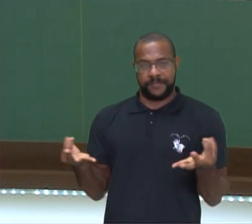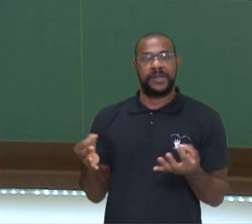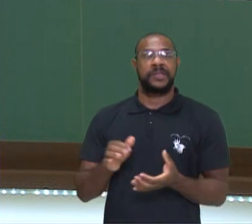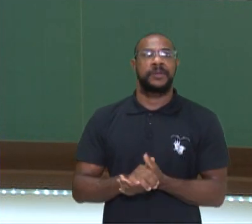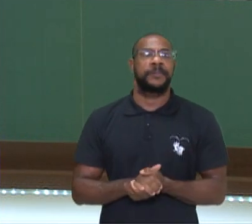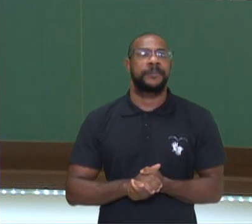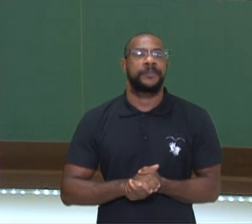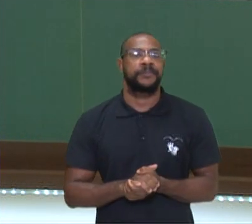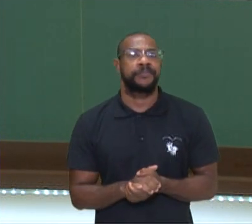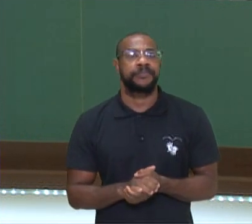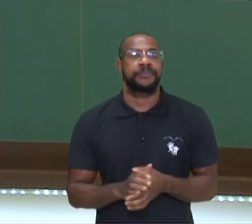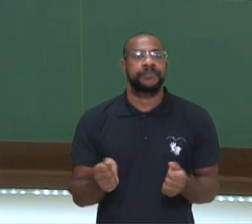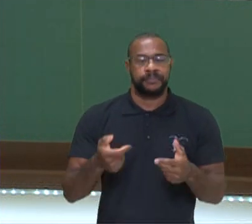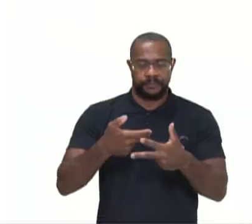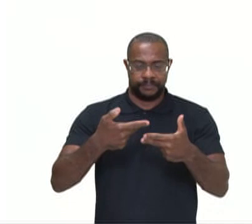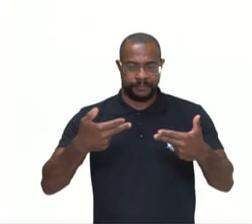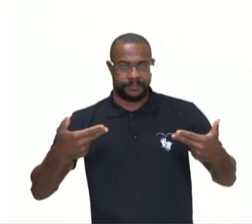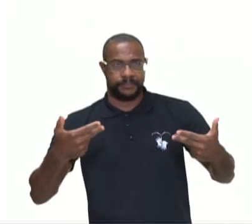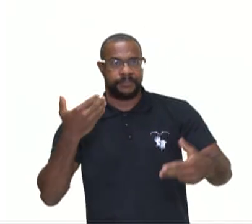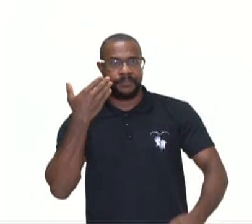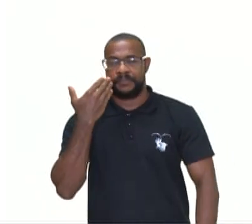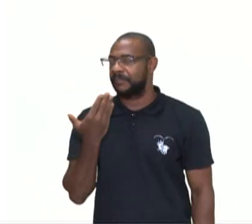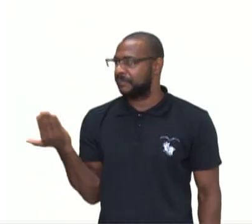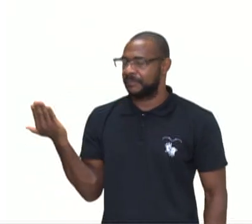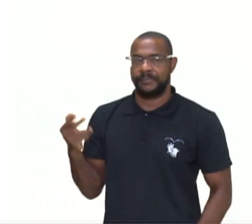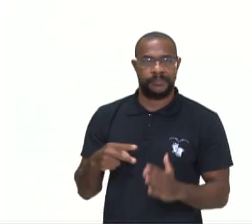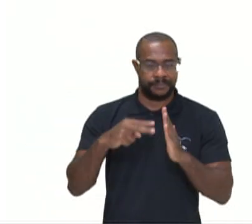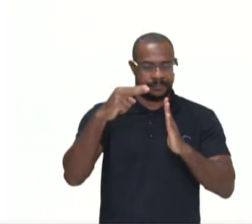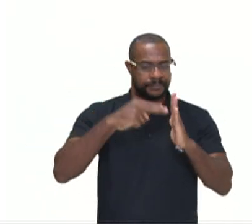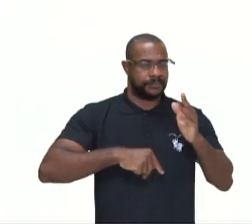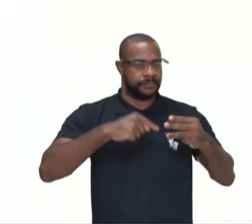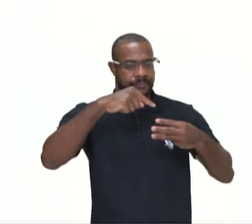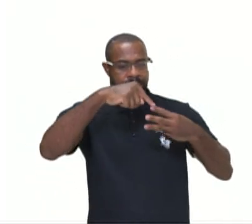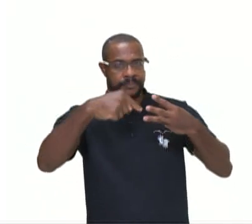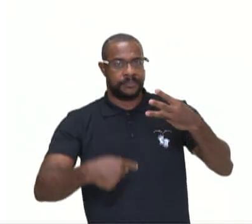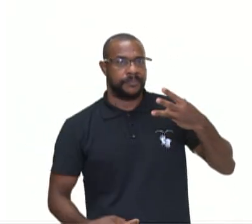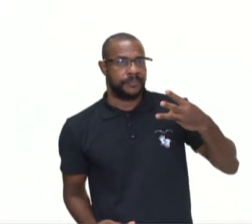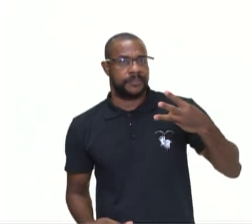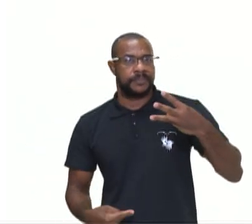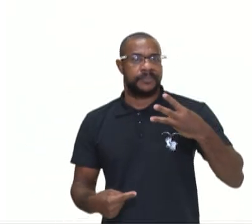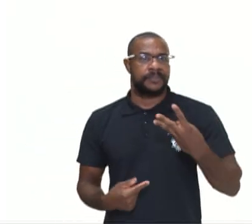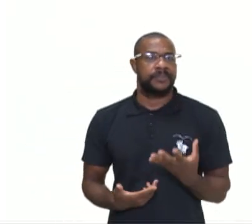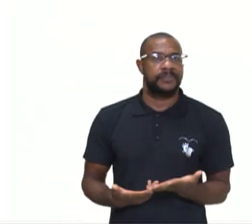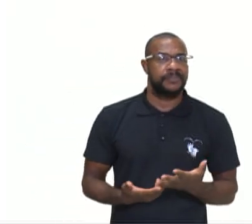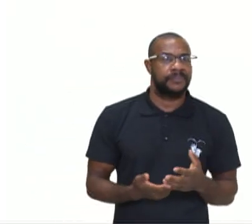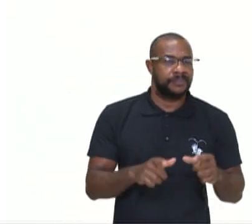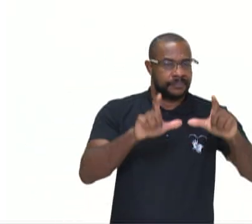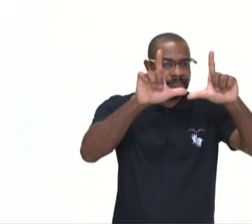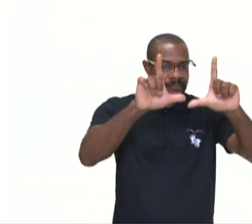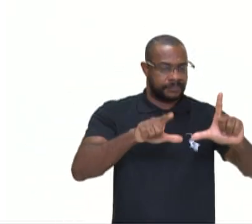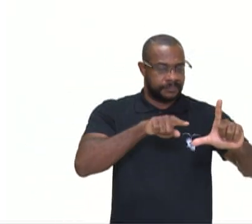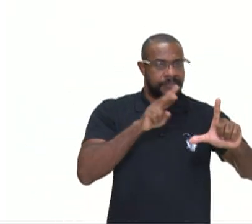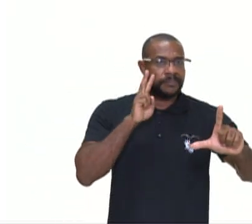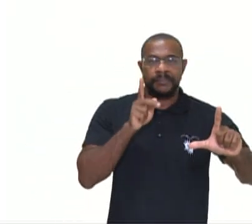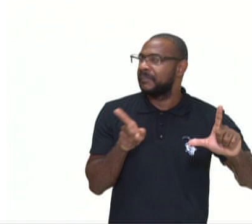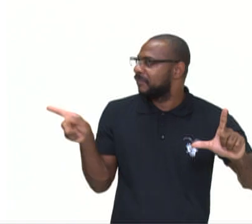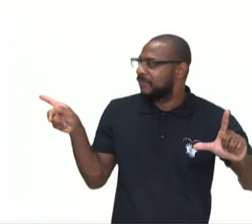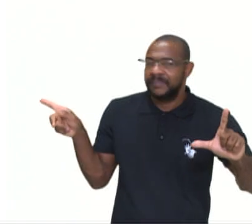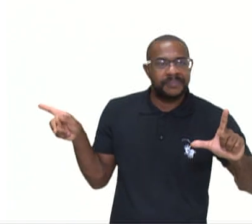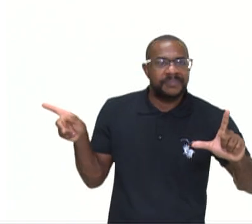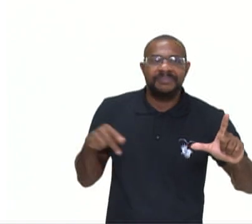Elementos de análise. Então, aqui a professora colocou, claro que não dá para ler, mas